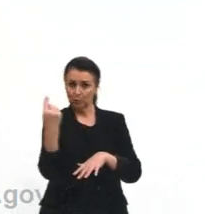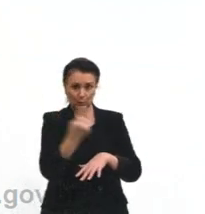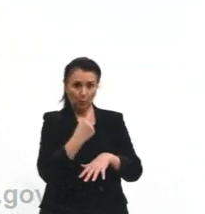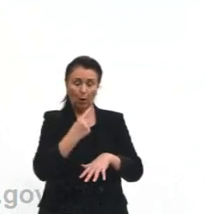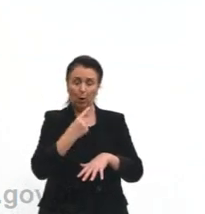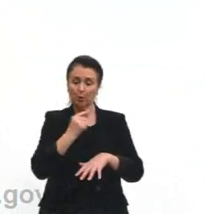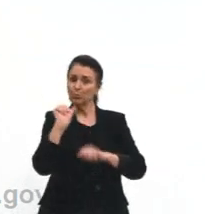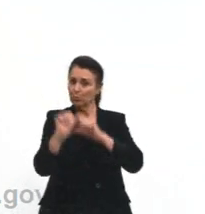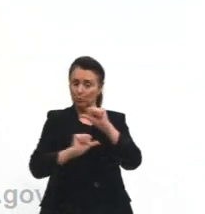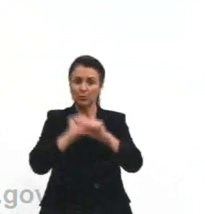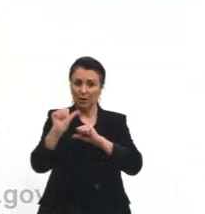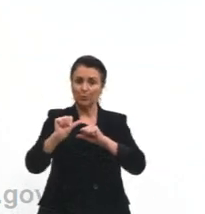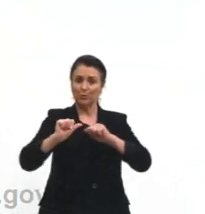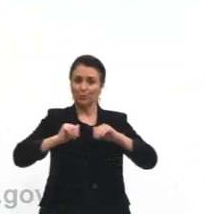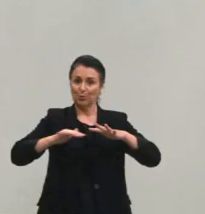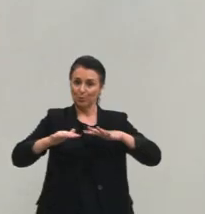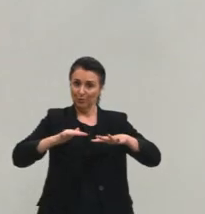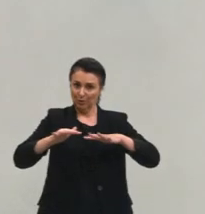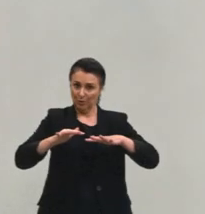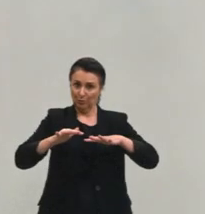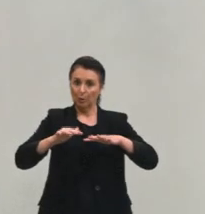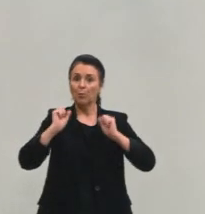ser chutando uma bola, por exemplo.